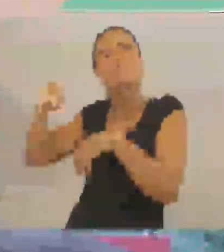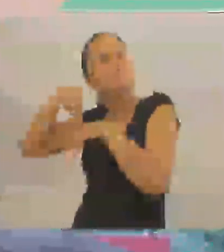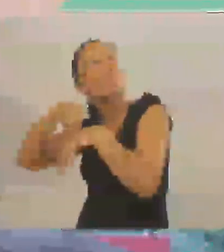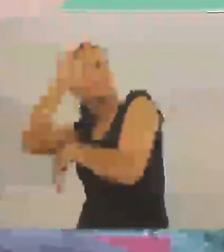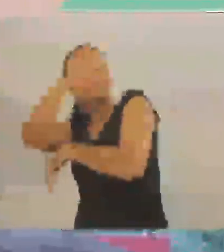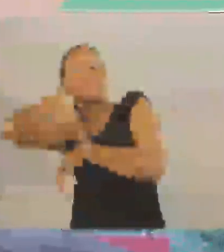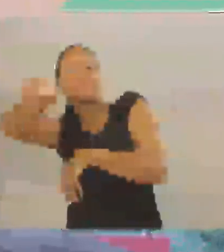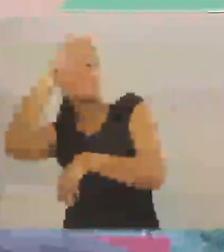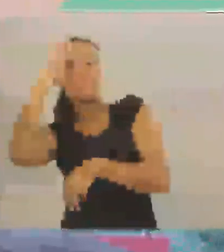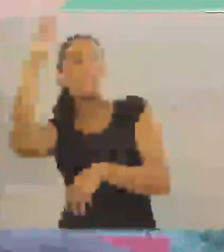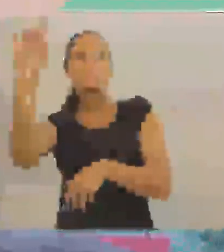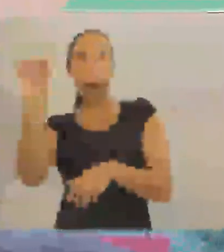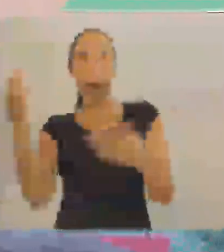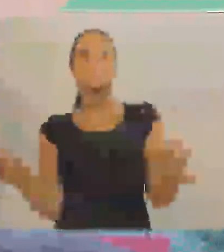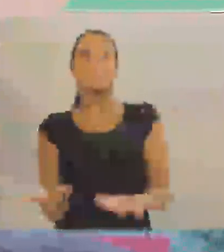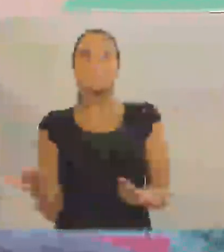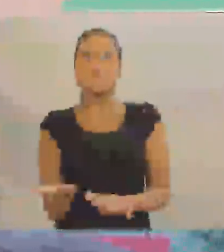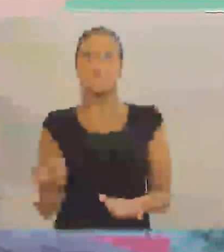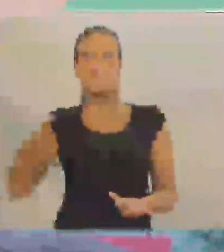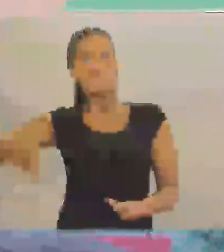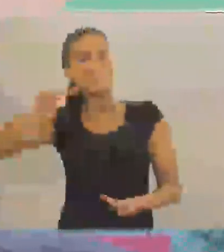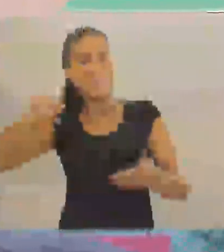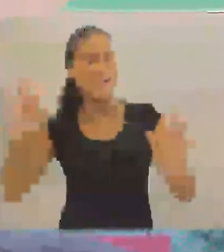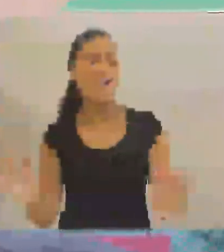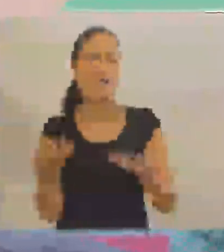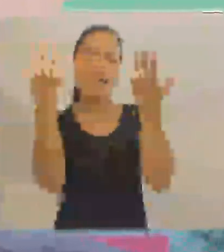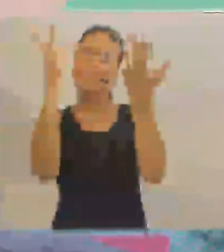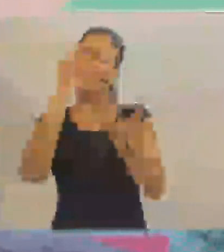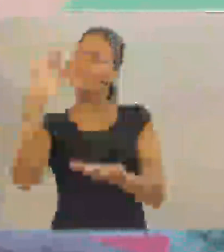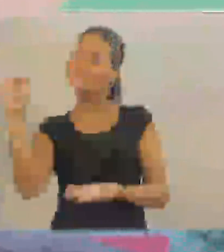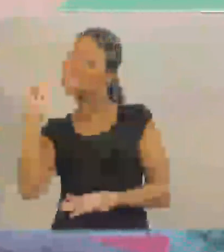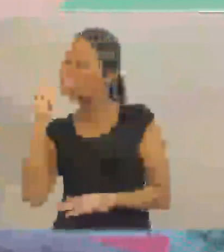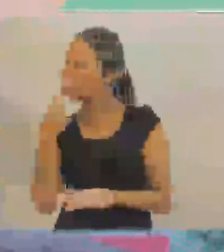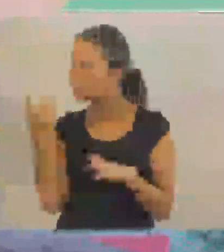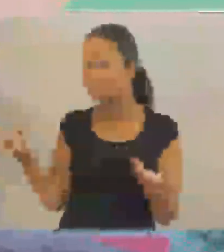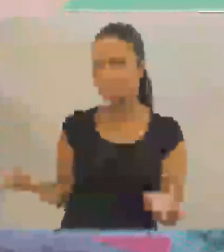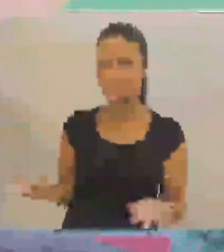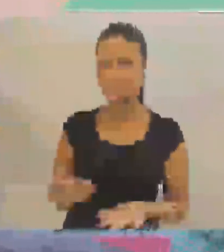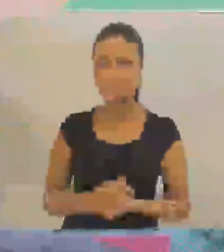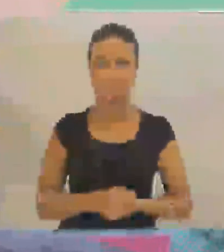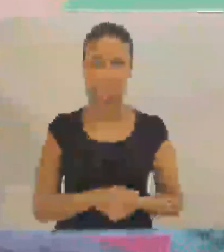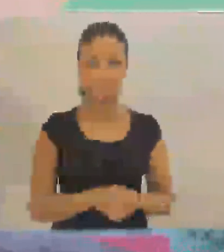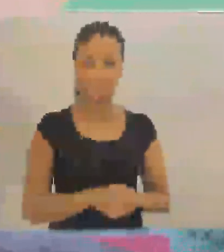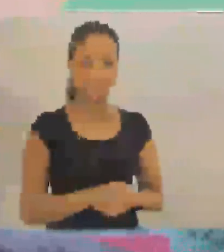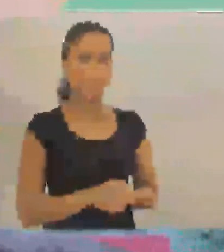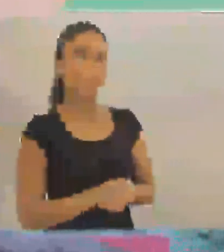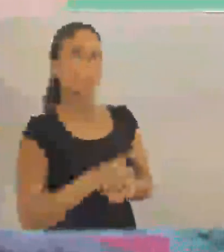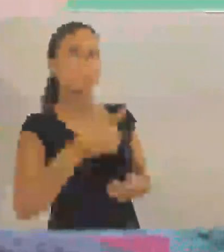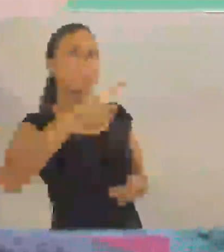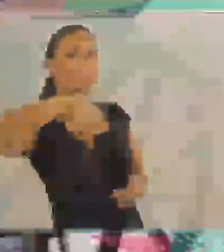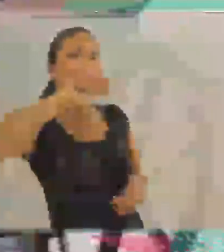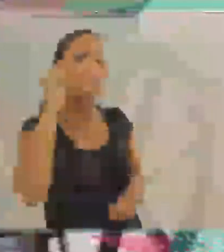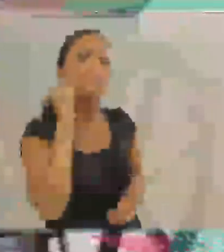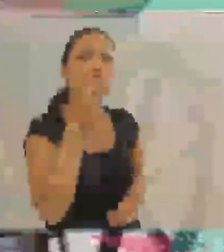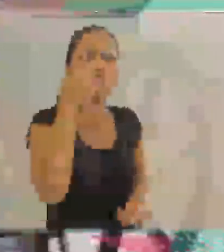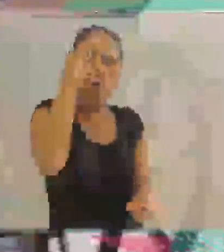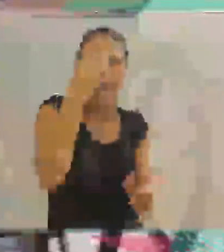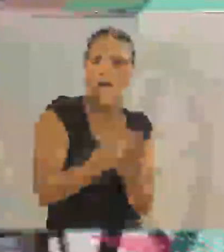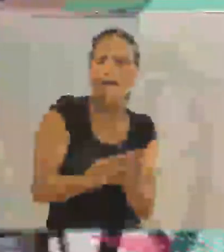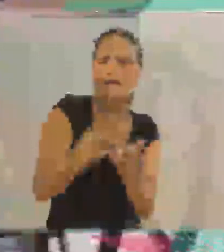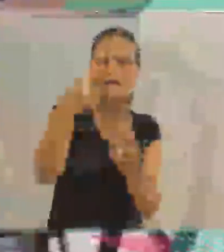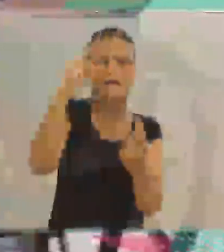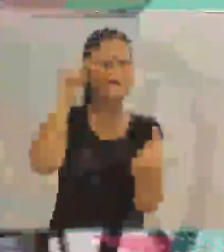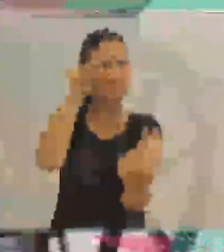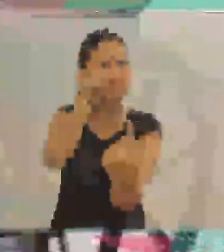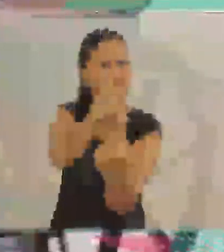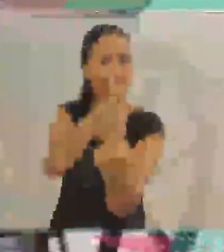finalizar essa conversa ótima que a gente teve, queria que você deixasse uma mensagem, principalmente porque hoje a gente está comemorando o dia do surdo. Que o surdo